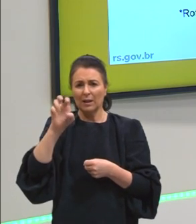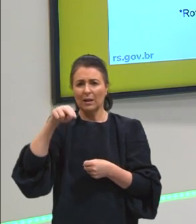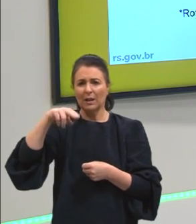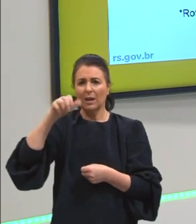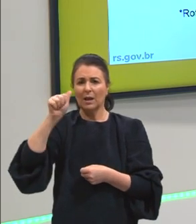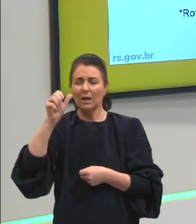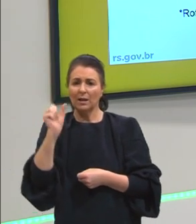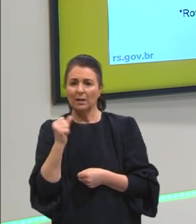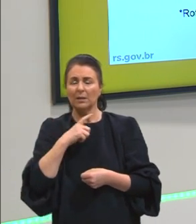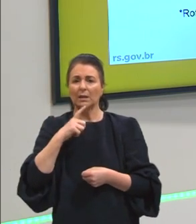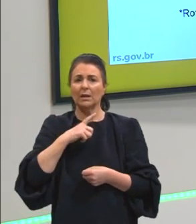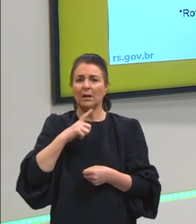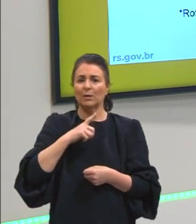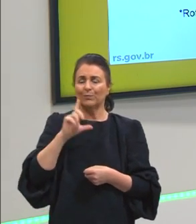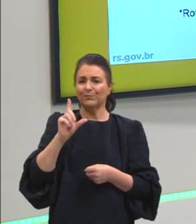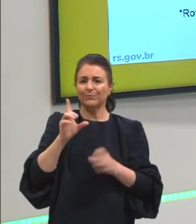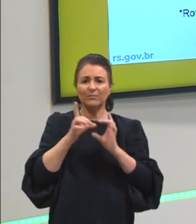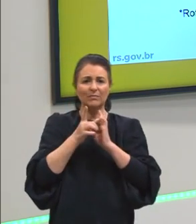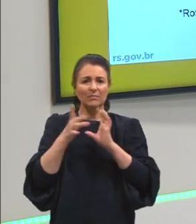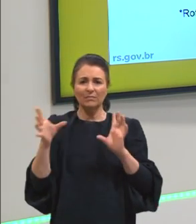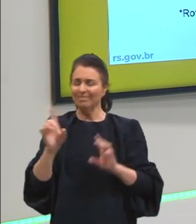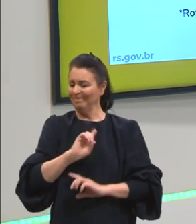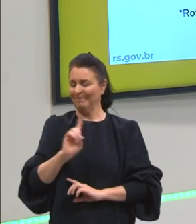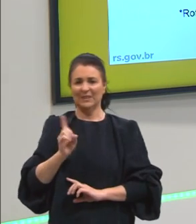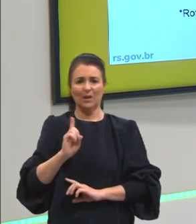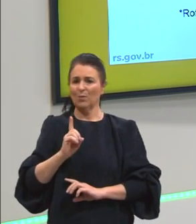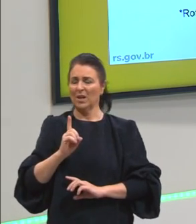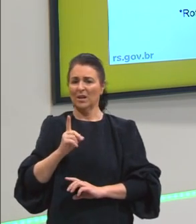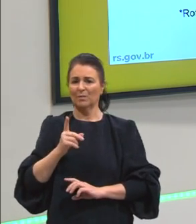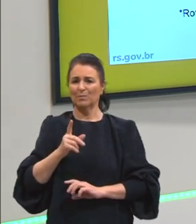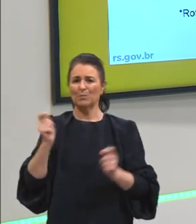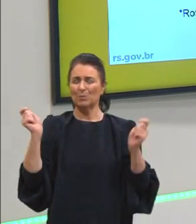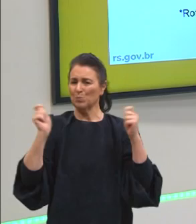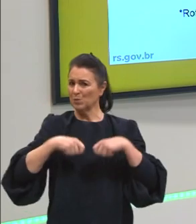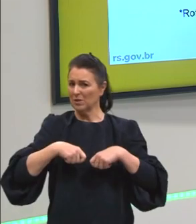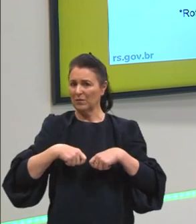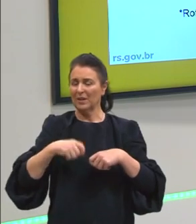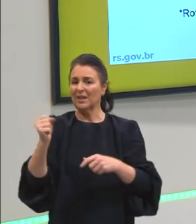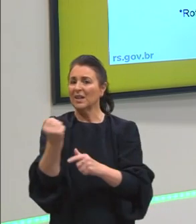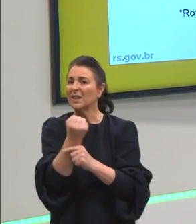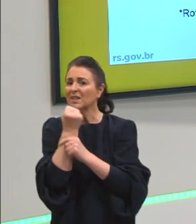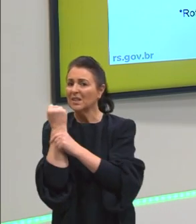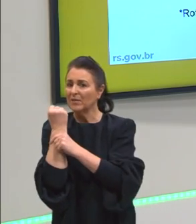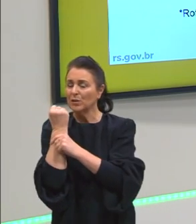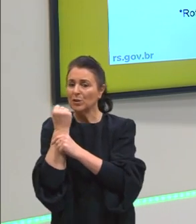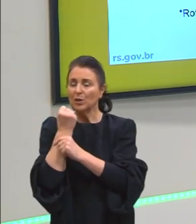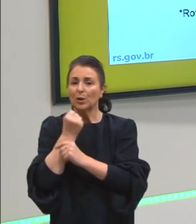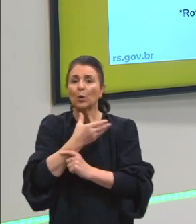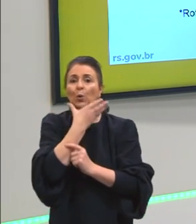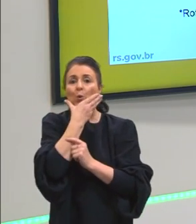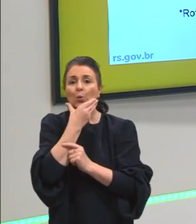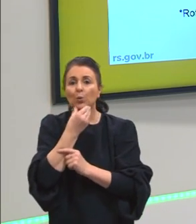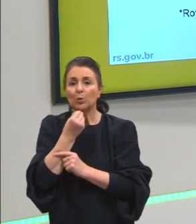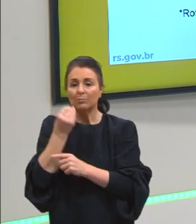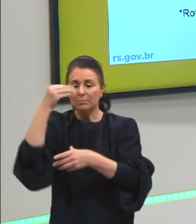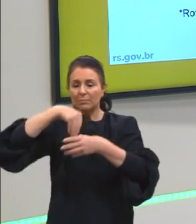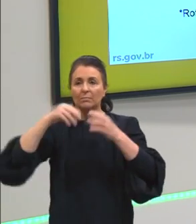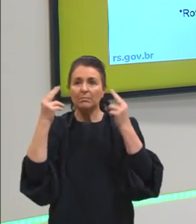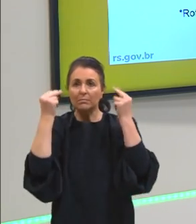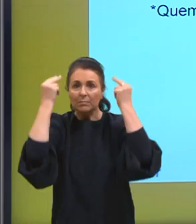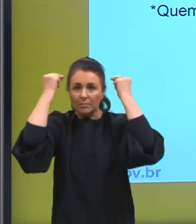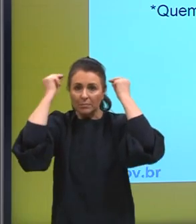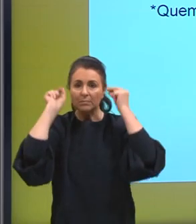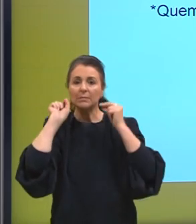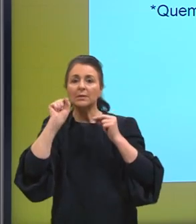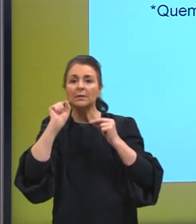ele diz que a sofocracia não seria possível acontecer, ele defendia que os homens gregos, quem